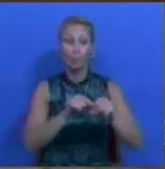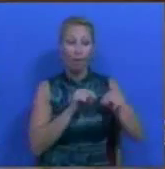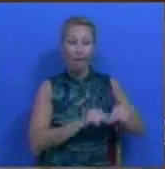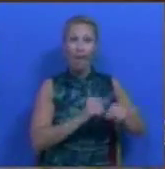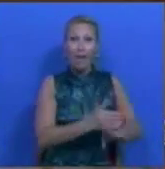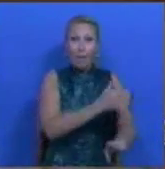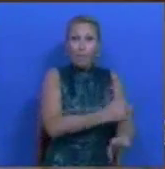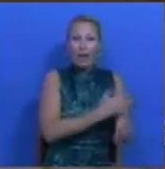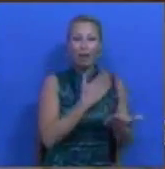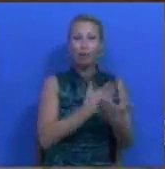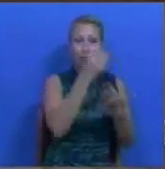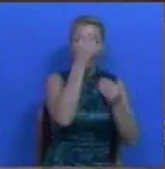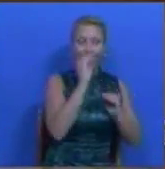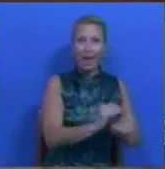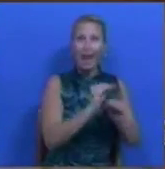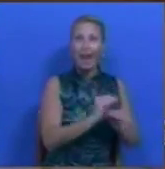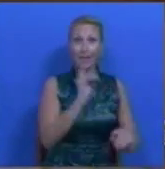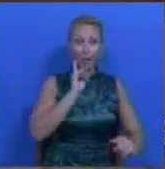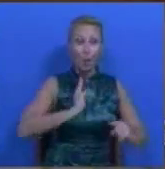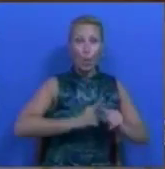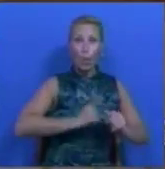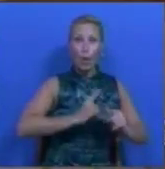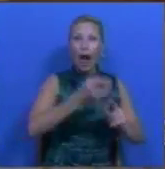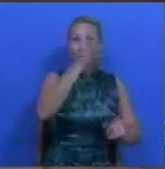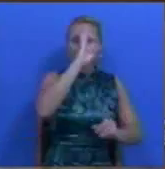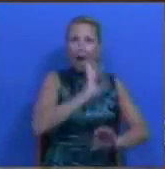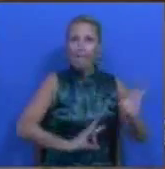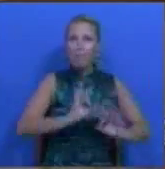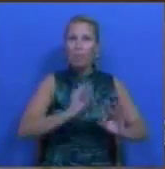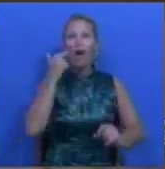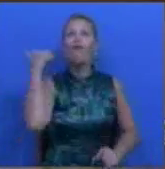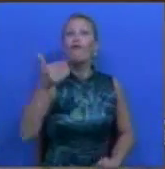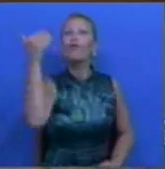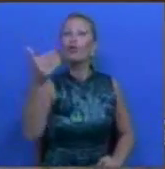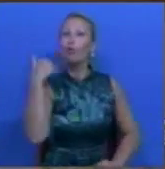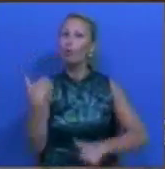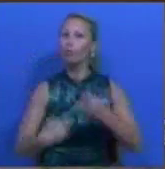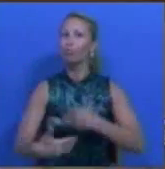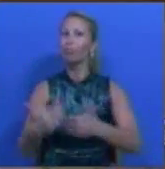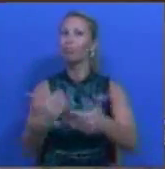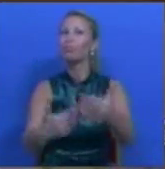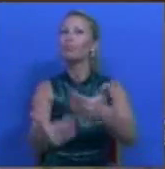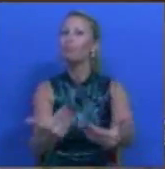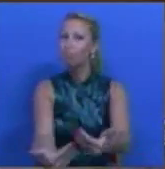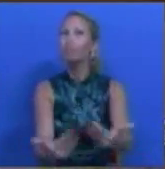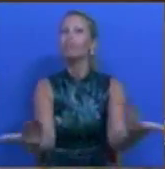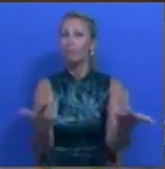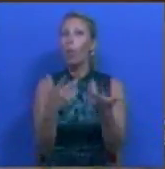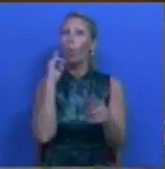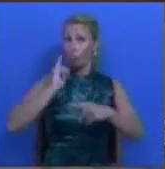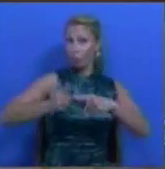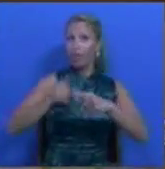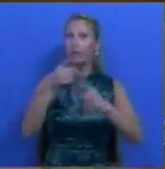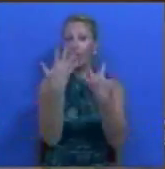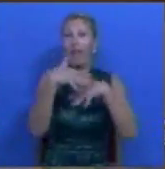qualidade que permite preparar todo um percurso escolar que se segue com sucesso e com integração na